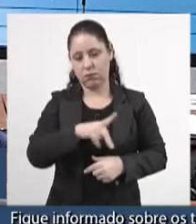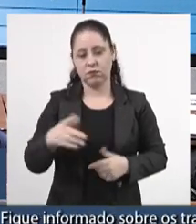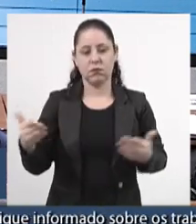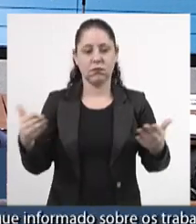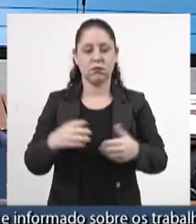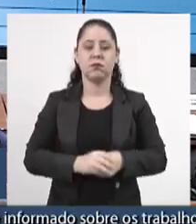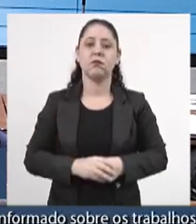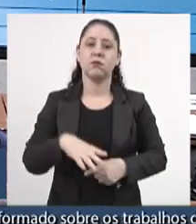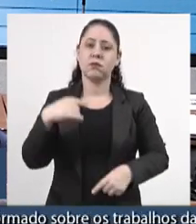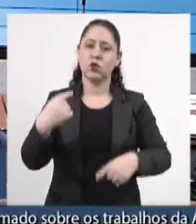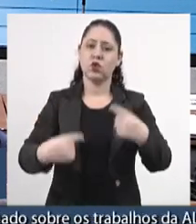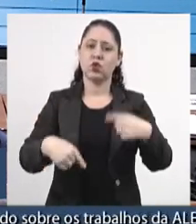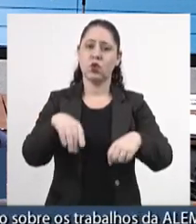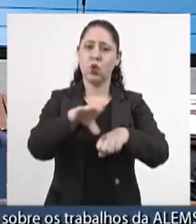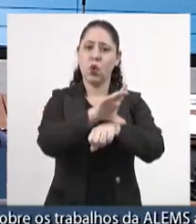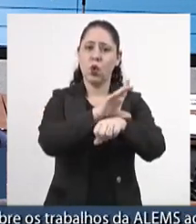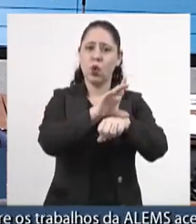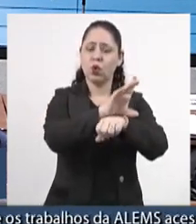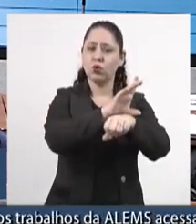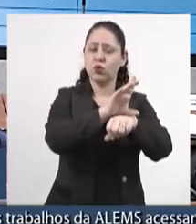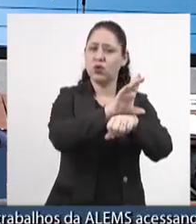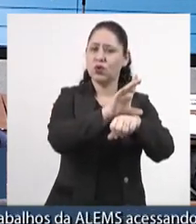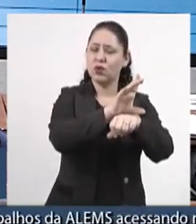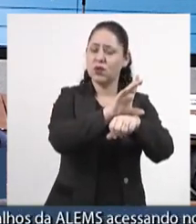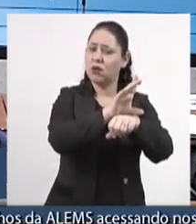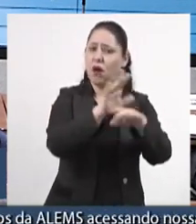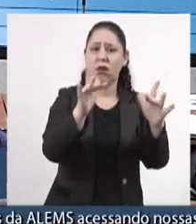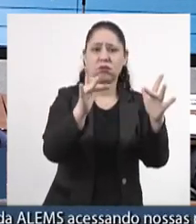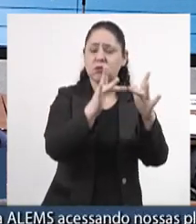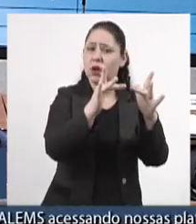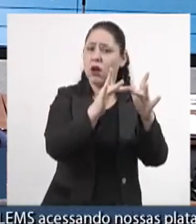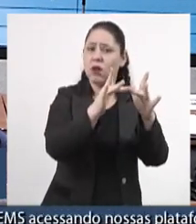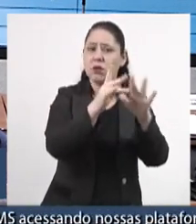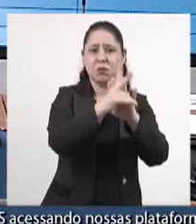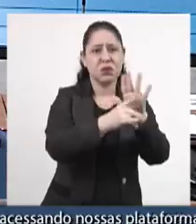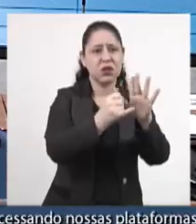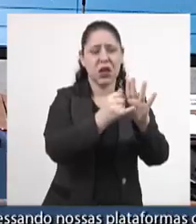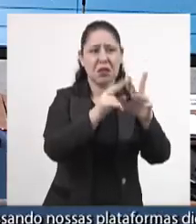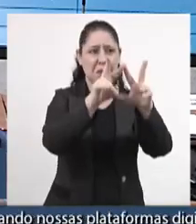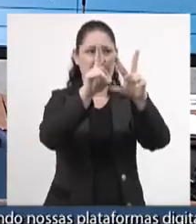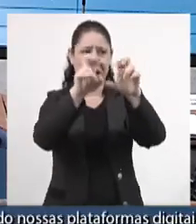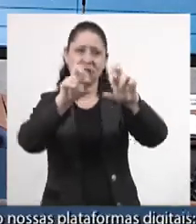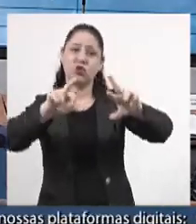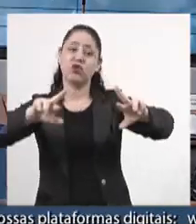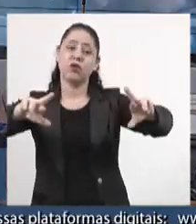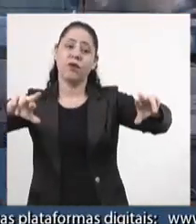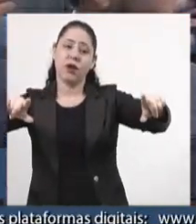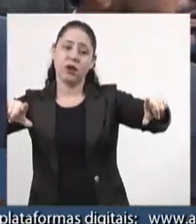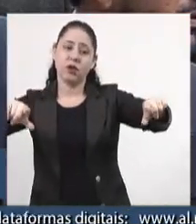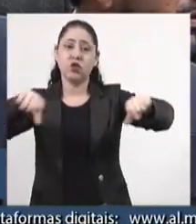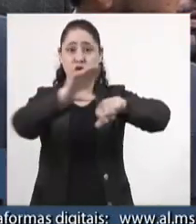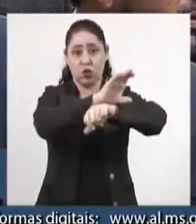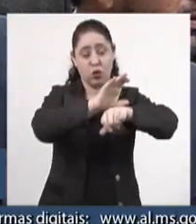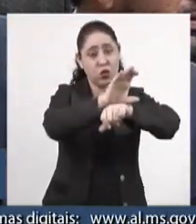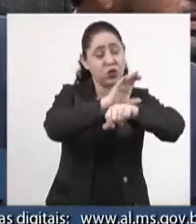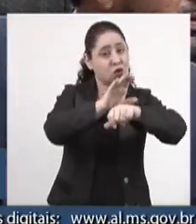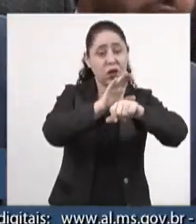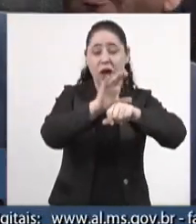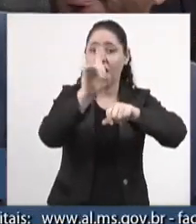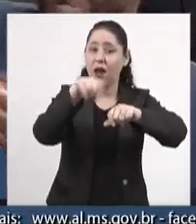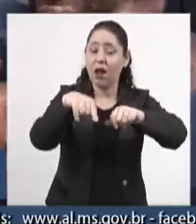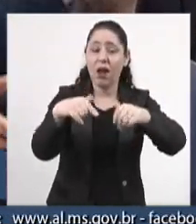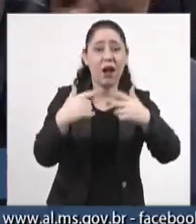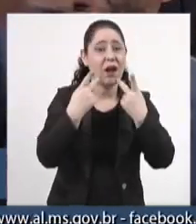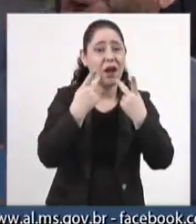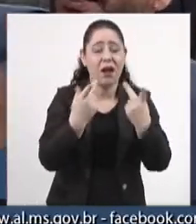estamos discutindo a constitucionalidade e legalidade do projeto. Essa é a discussão de mérito. Se é constitucional ou não o projeto. Essa é